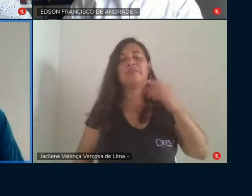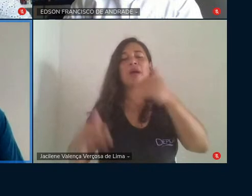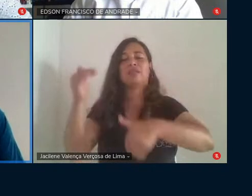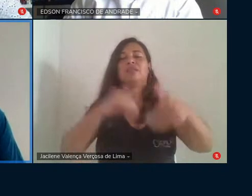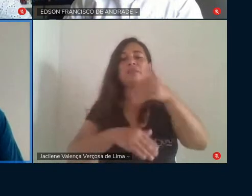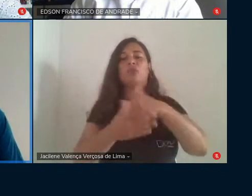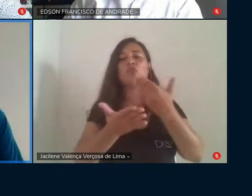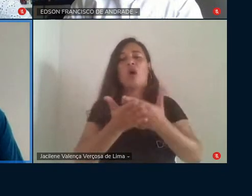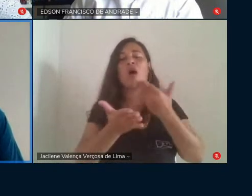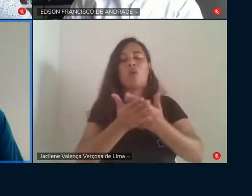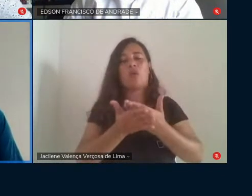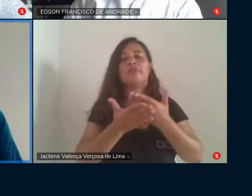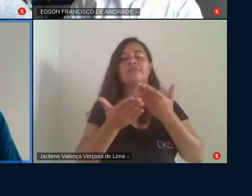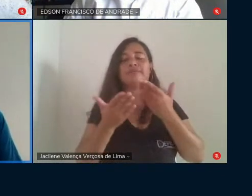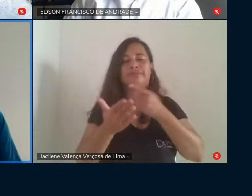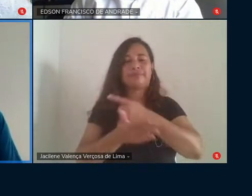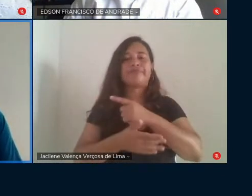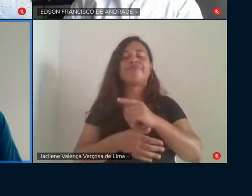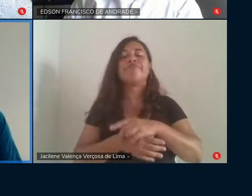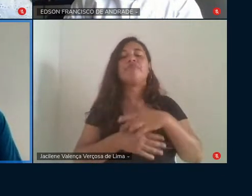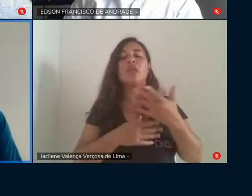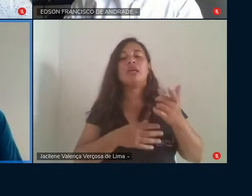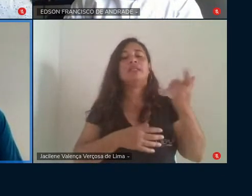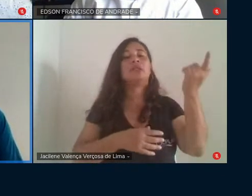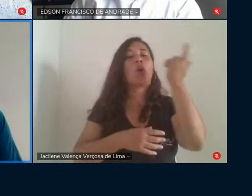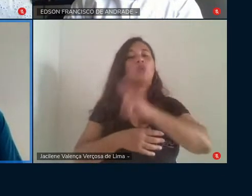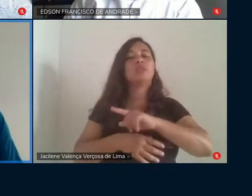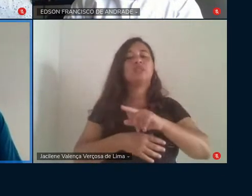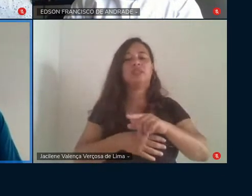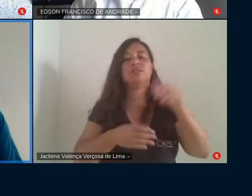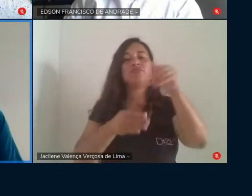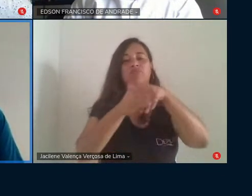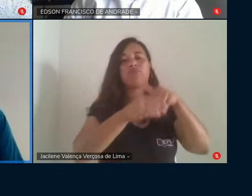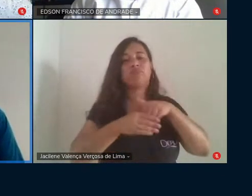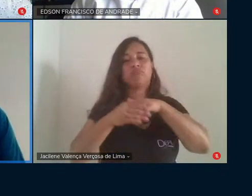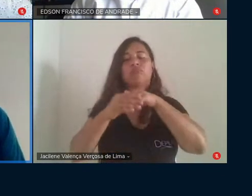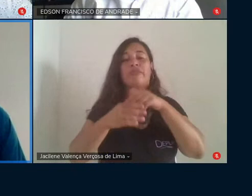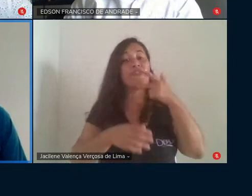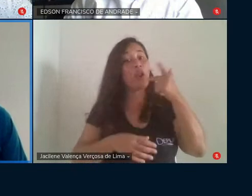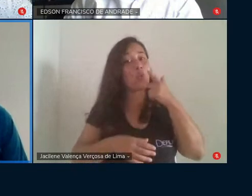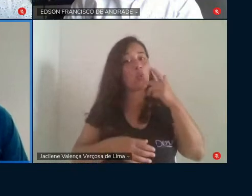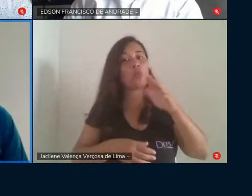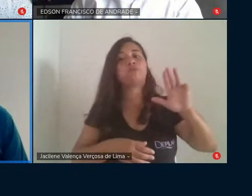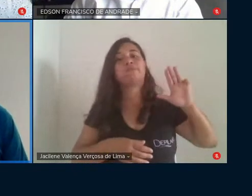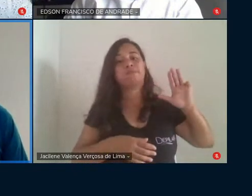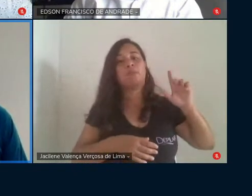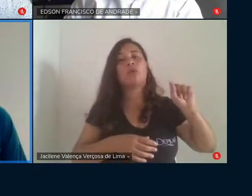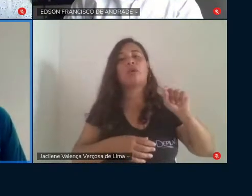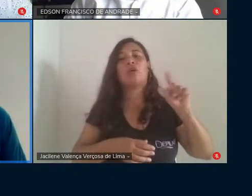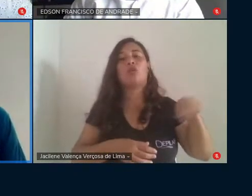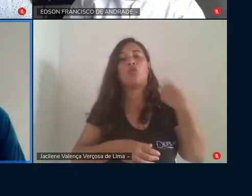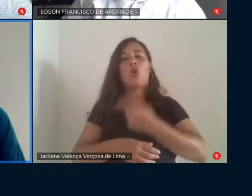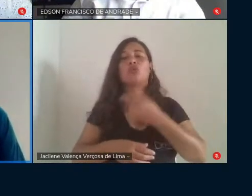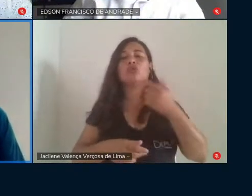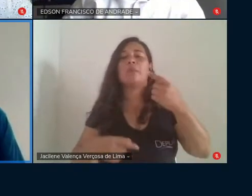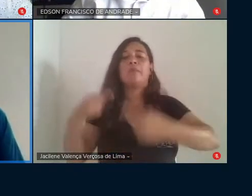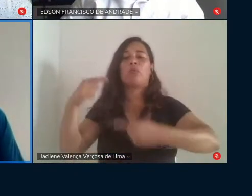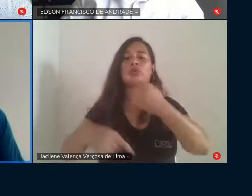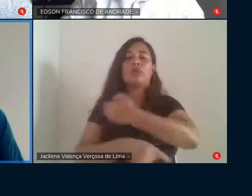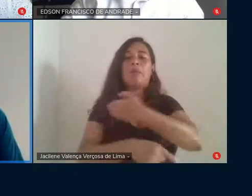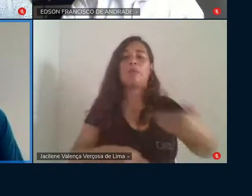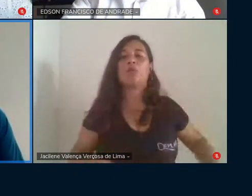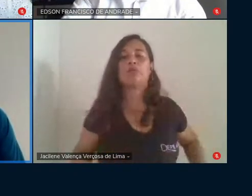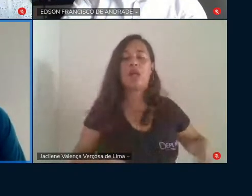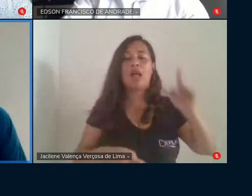Ele disse que se ganhar as eleições, ele falou, nossas políticas públicas serão